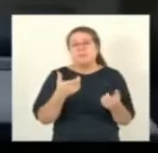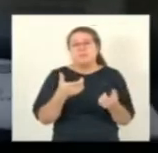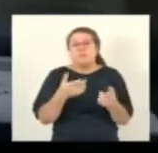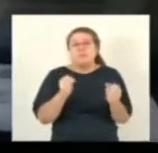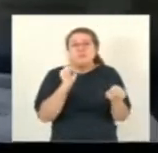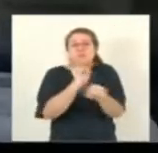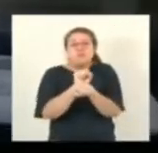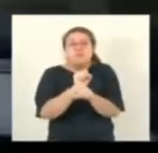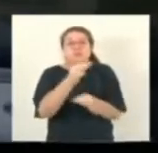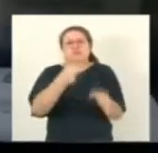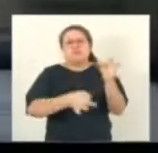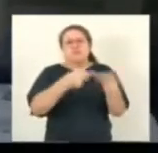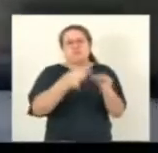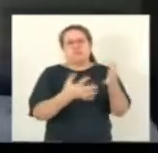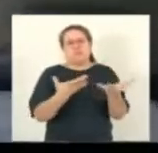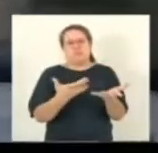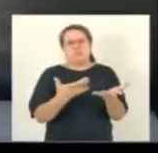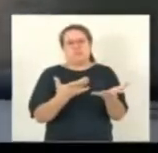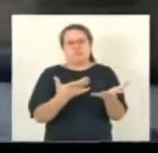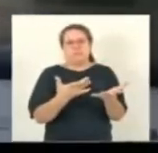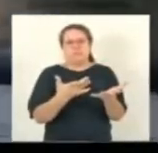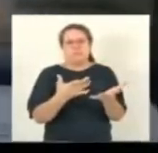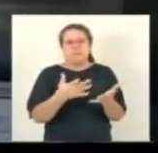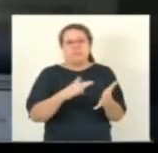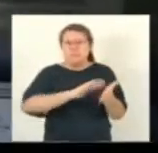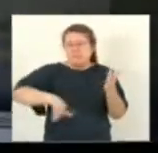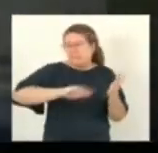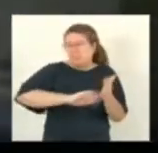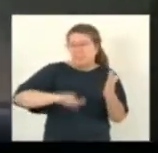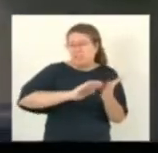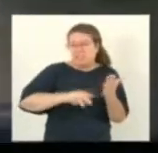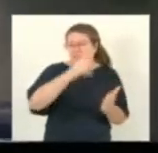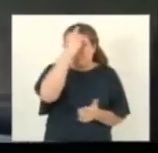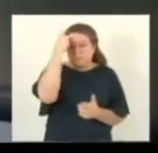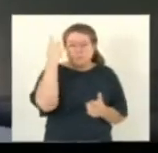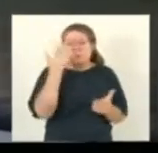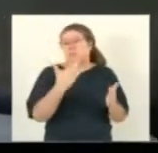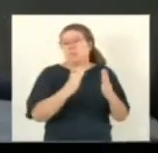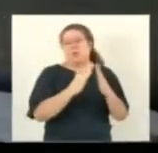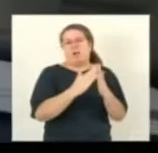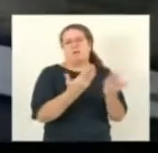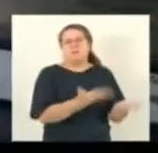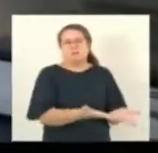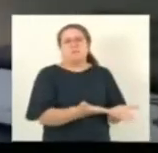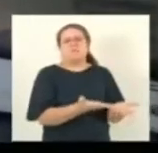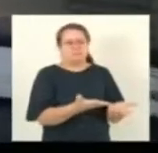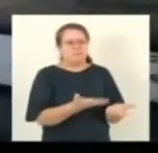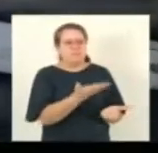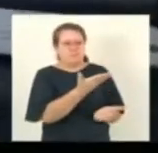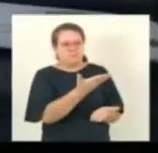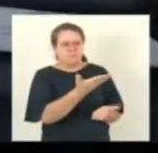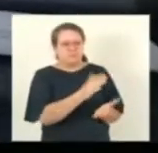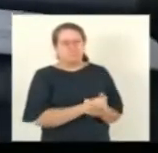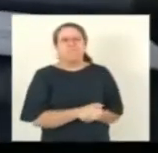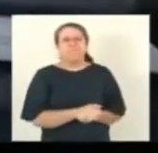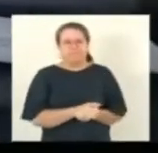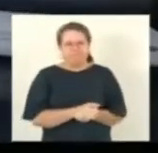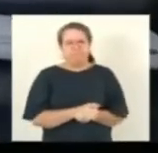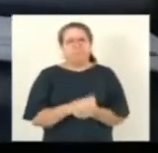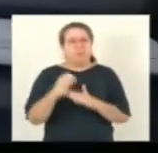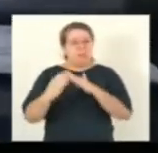Isso é uma tristeza muito grande. Eu tenho falado isso aqui diversas vezes. Inclusive, alertei a procuradora-geral do Ministério Público